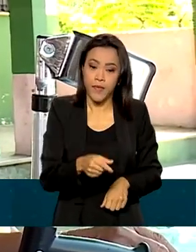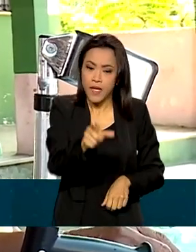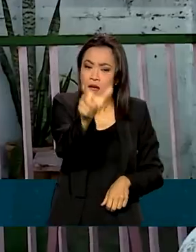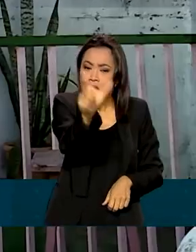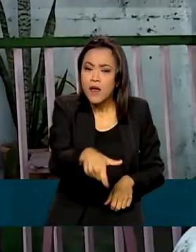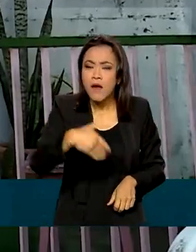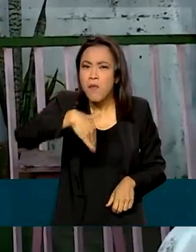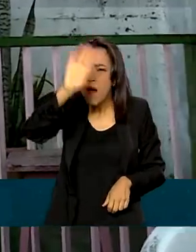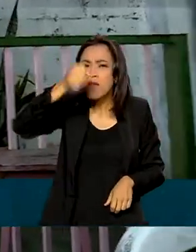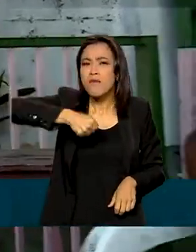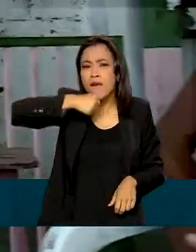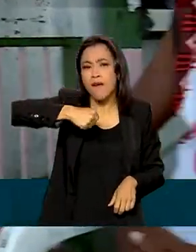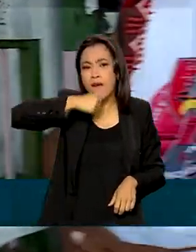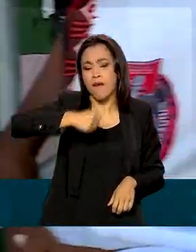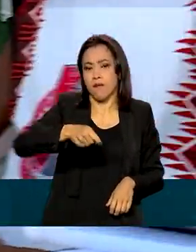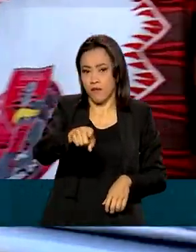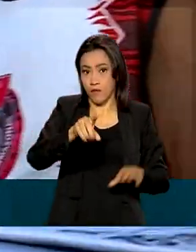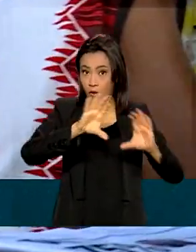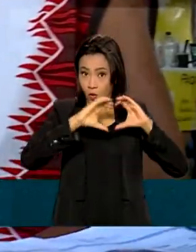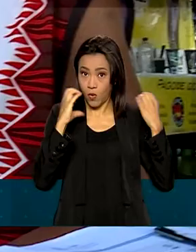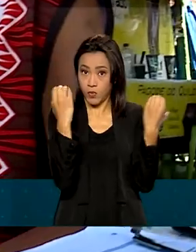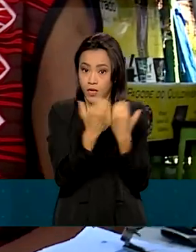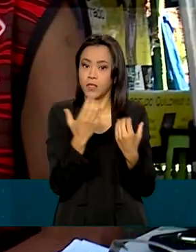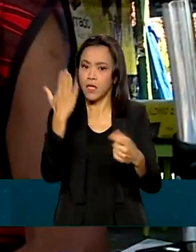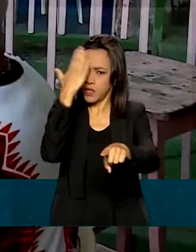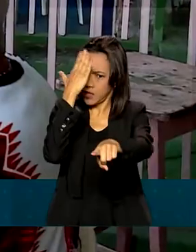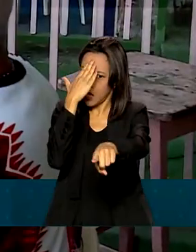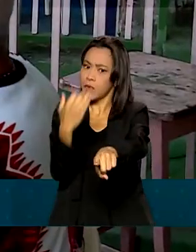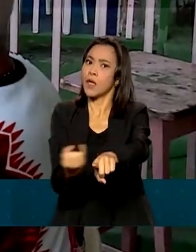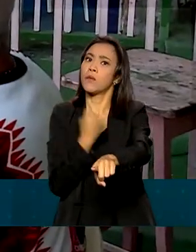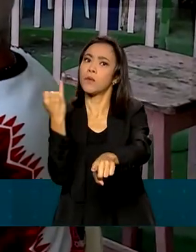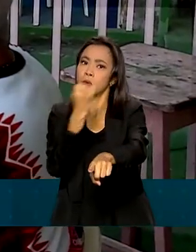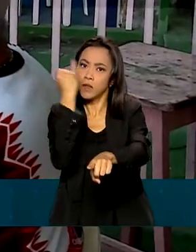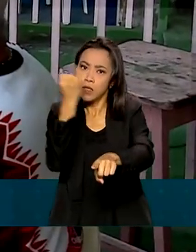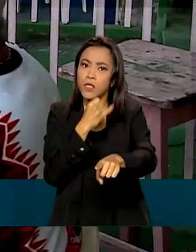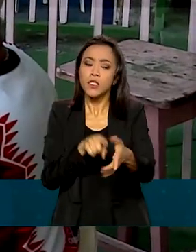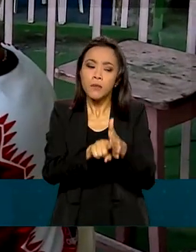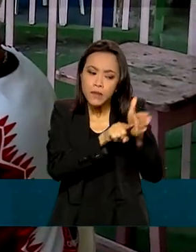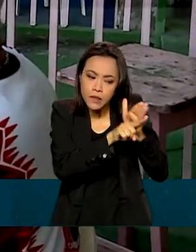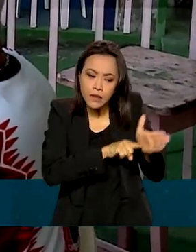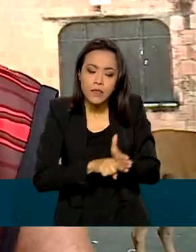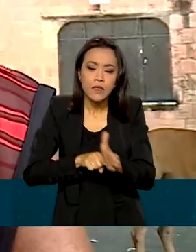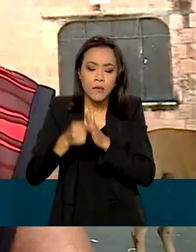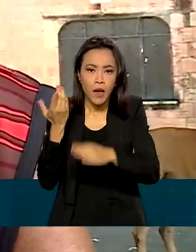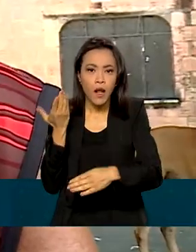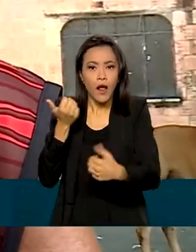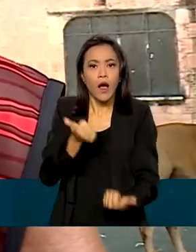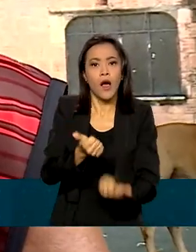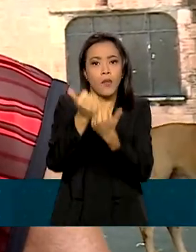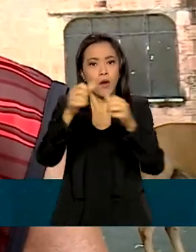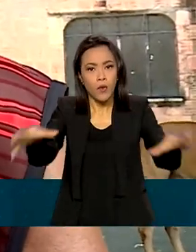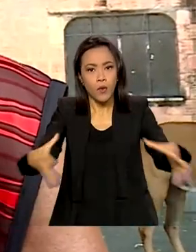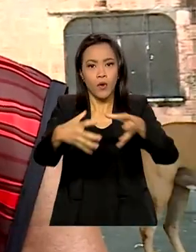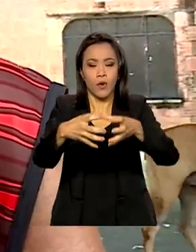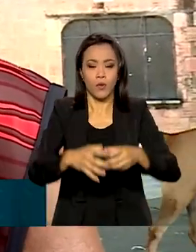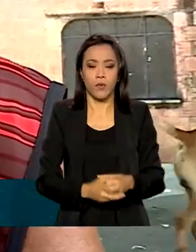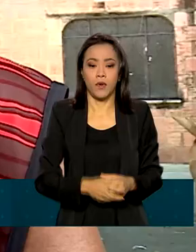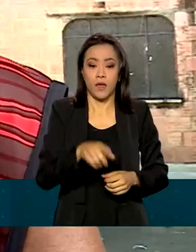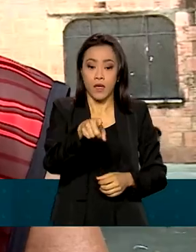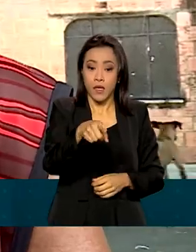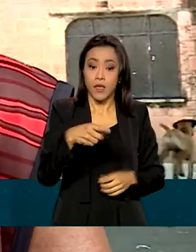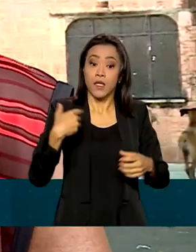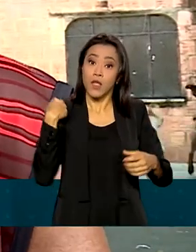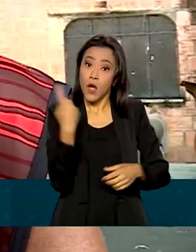comunidade, reconhece a importância do censo para a visibilidade dos quilombolas indígenas. O censo nos trouxe hoje